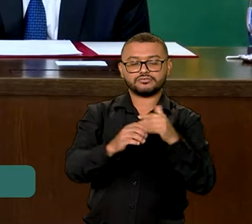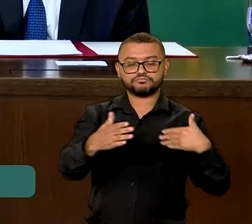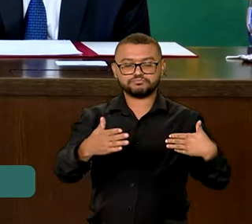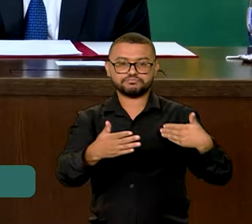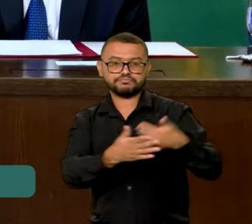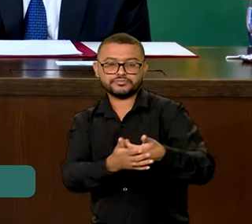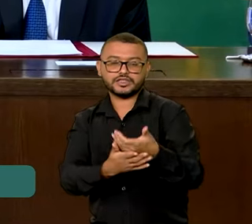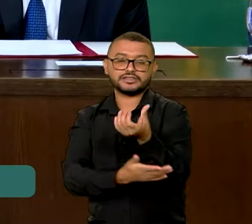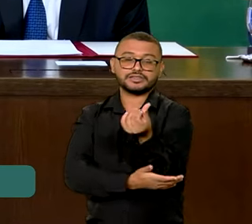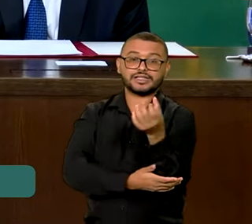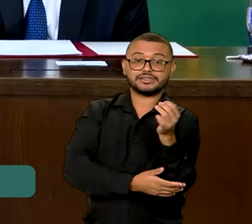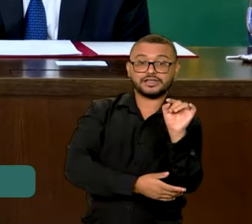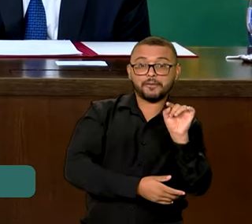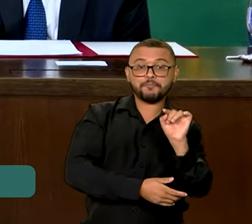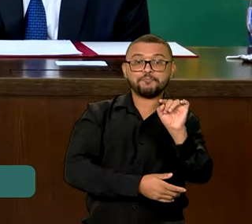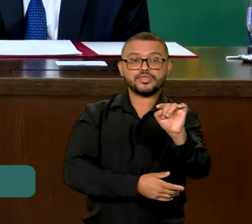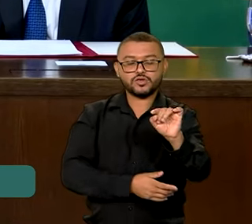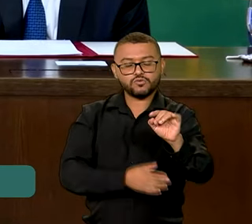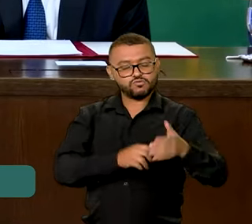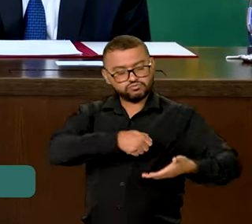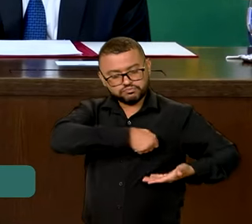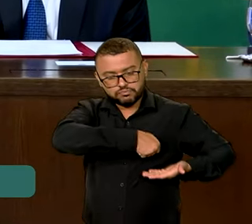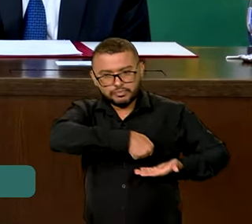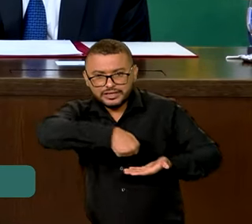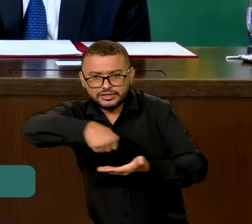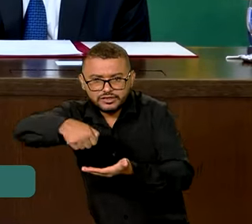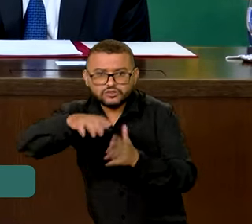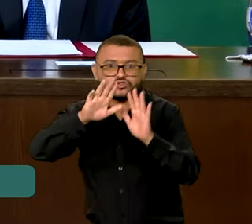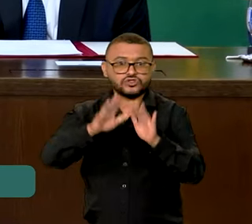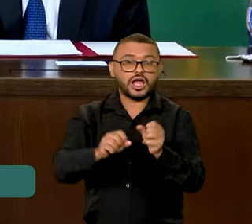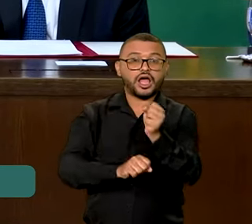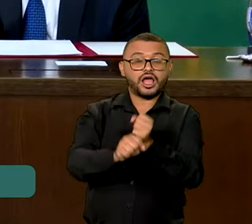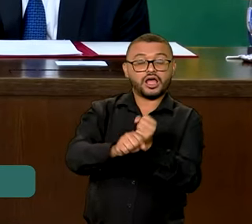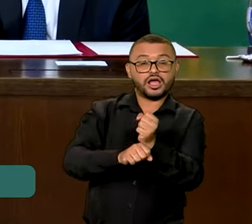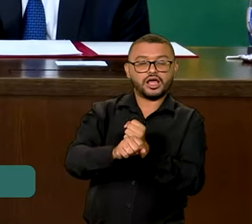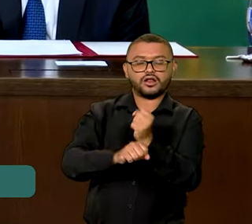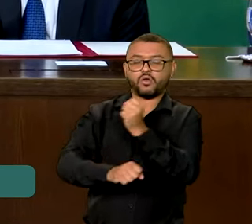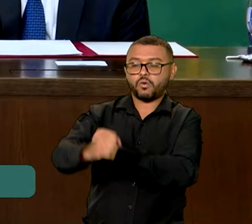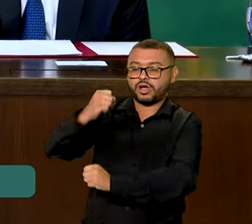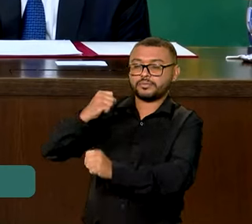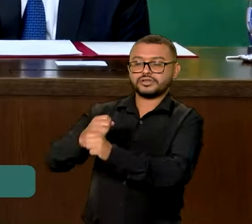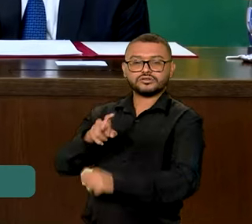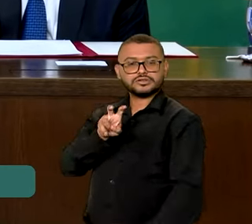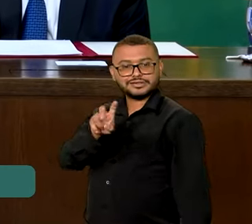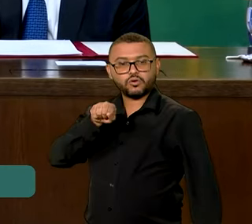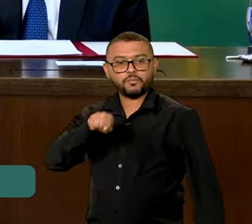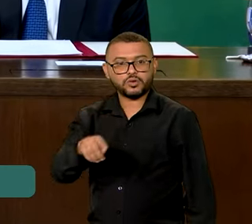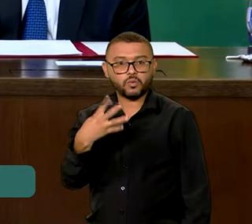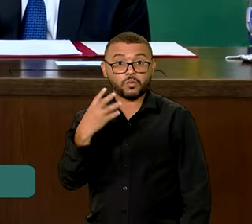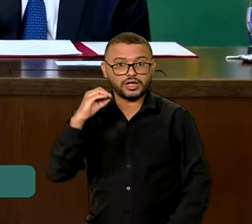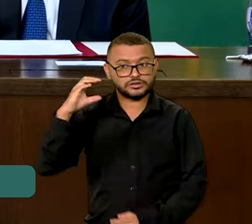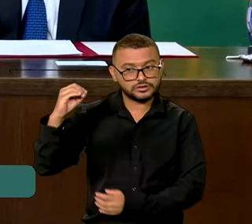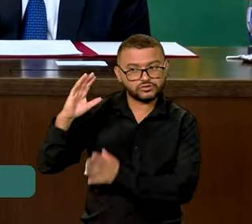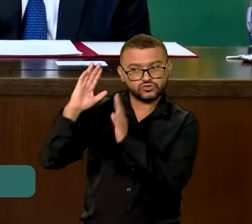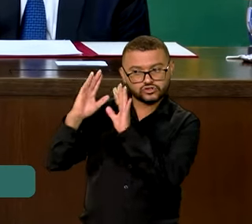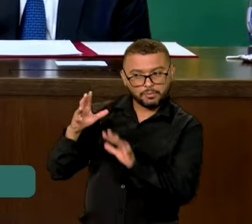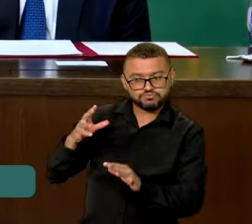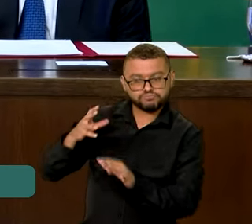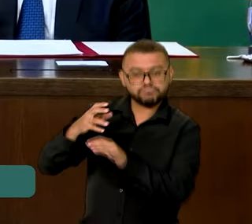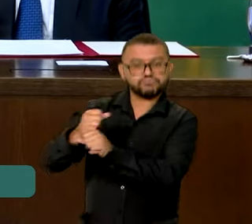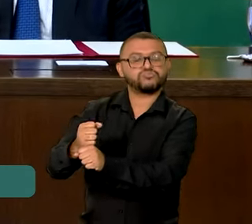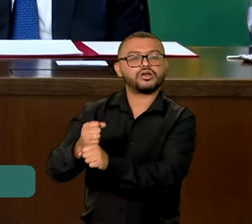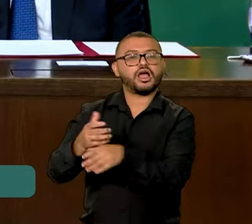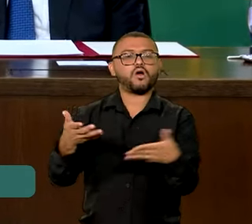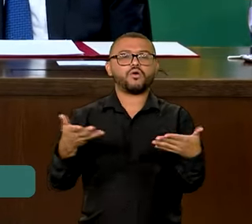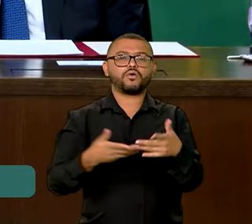foram mais de 60 mil órgãos transportados, só no ano passado, mais de 5.400. E a ideia é